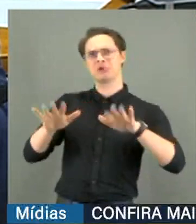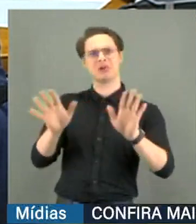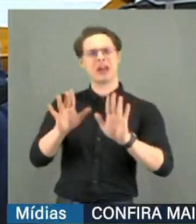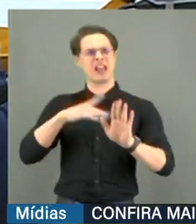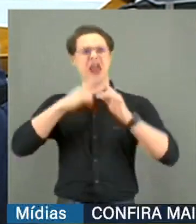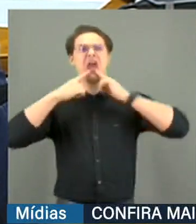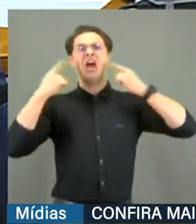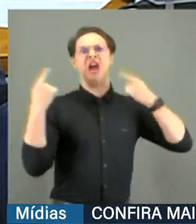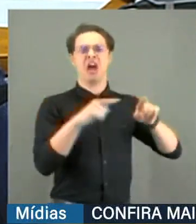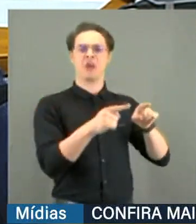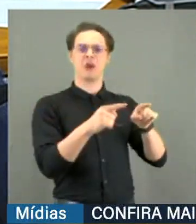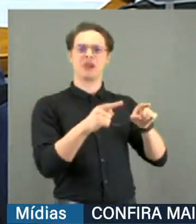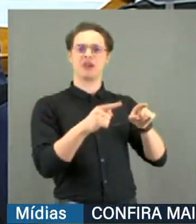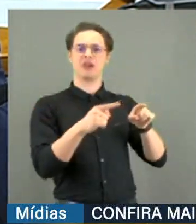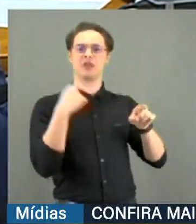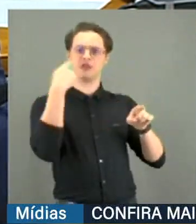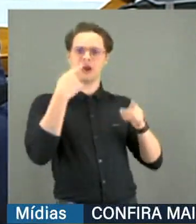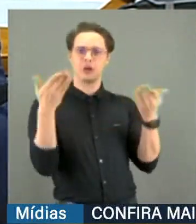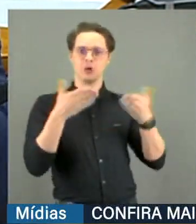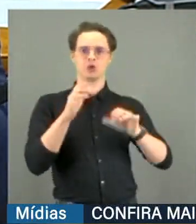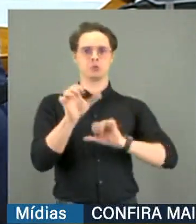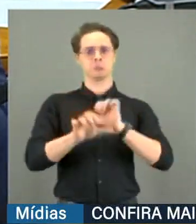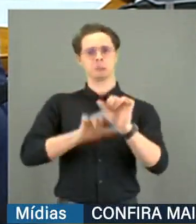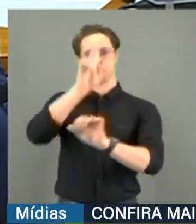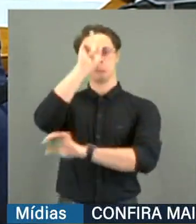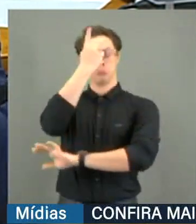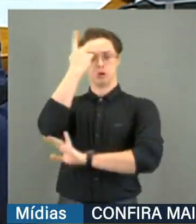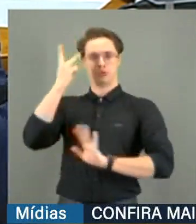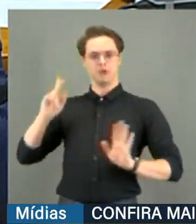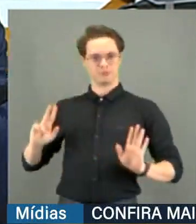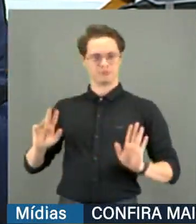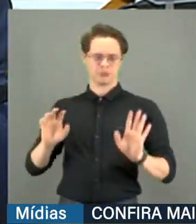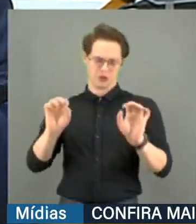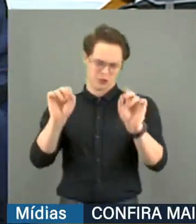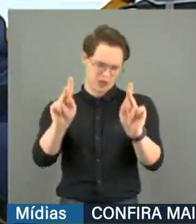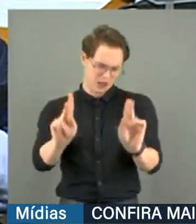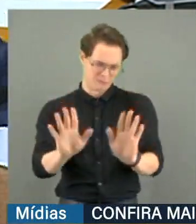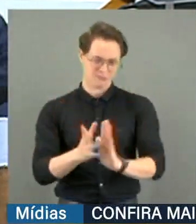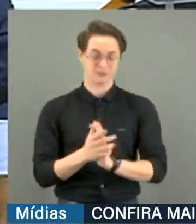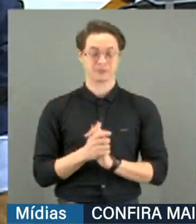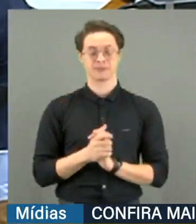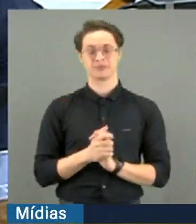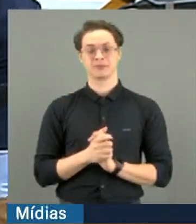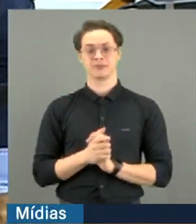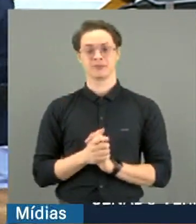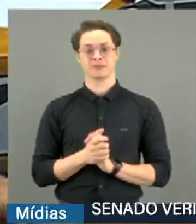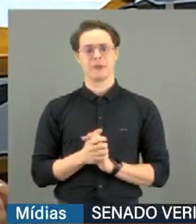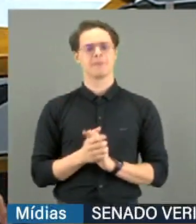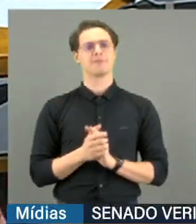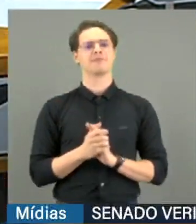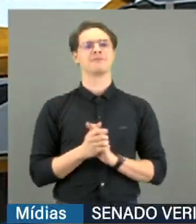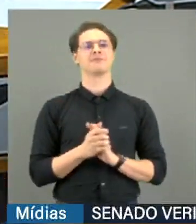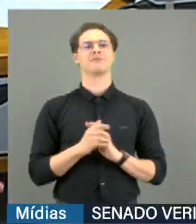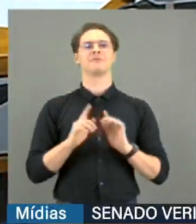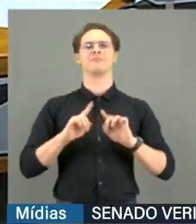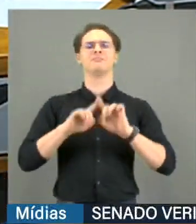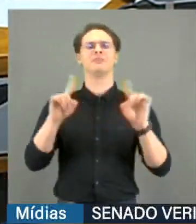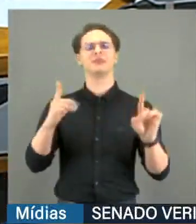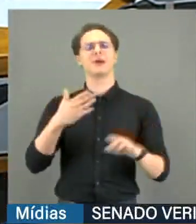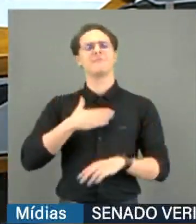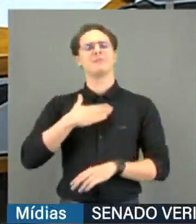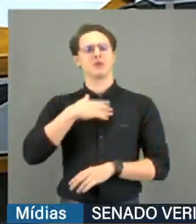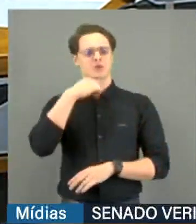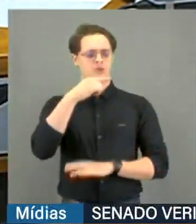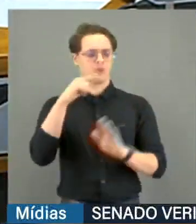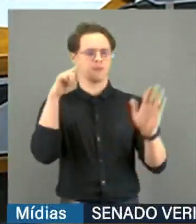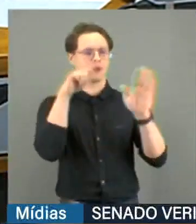advogados. Mas, hoje, mudou. Hoje, mudou. Mas, vamos lá. Mas, Elisiane, a minha pergunta, já